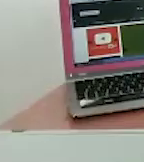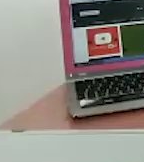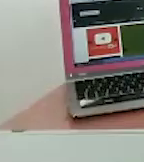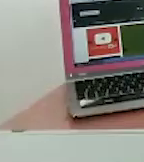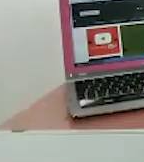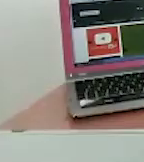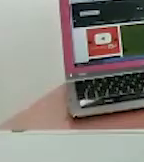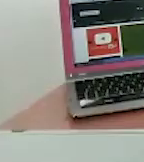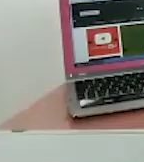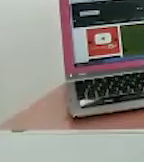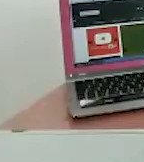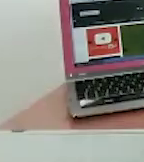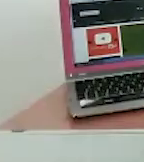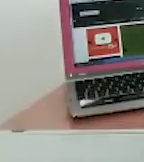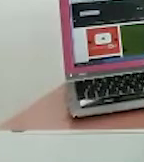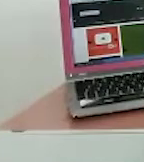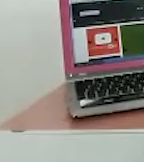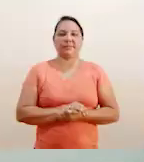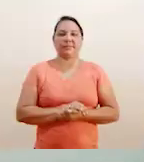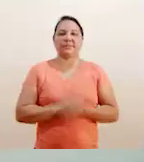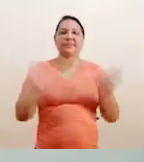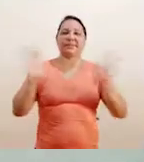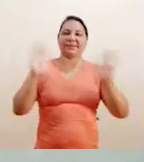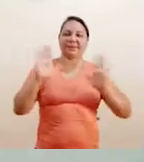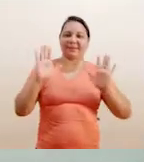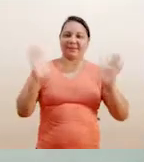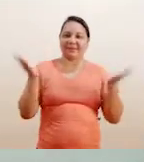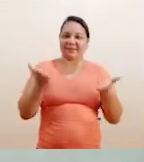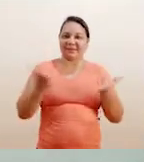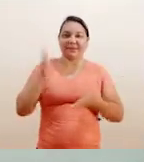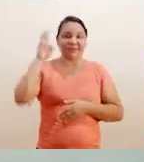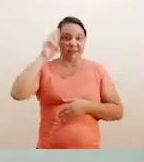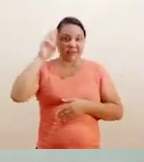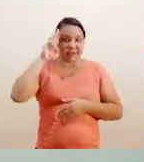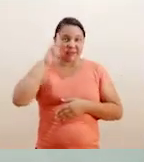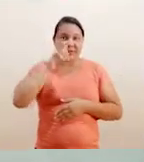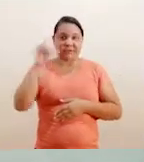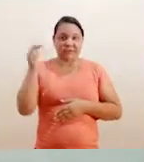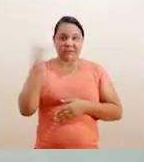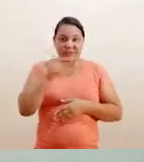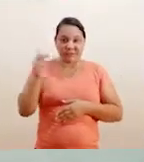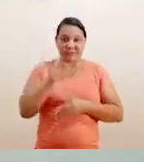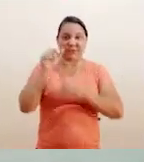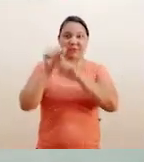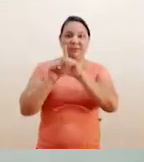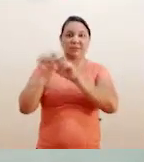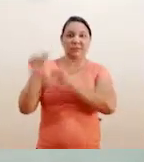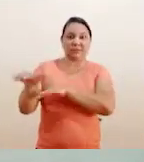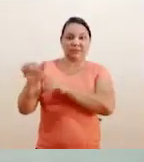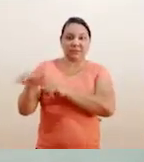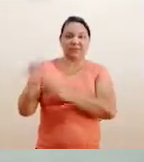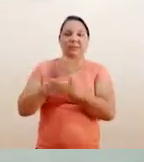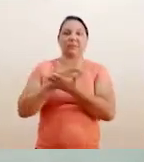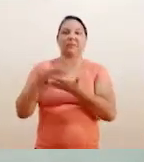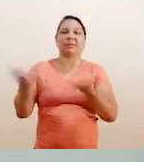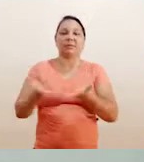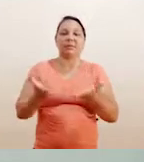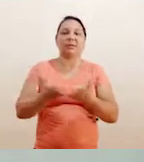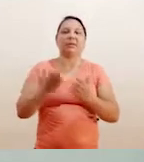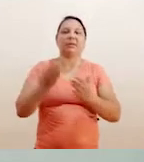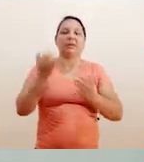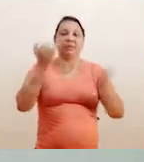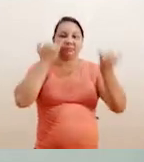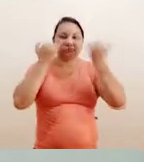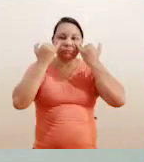Olá, hoje é terça-feira, 22 de setembro, e começa agora mais uma edição do Unifap Notícias, trazendo os destaques da